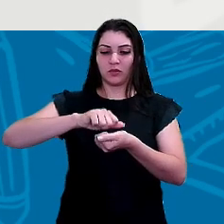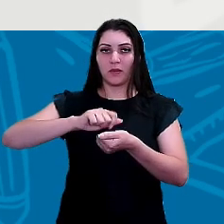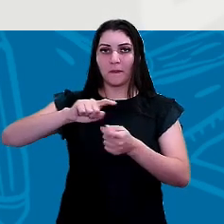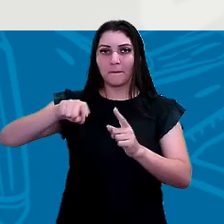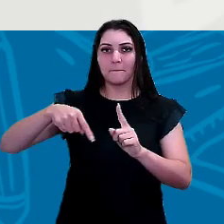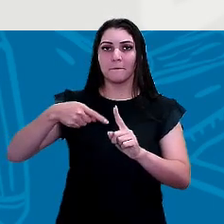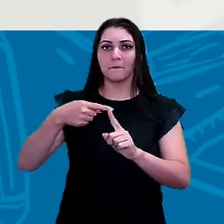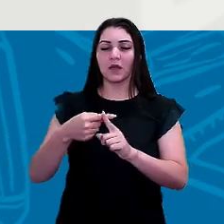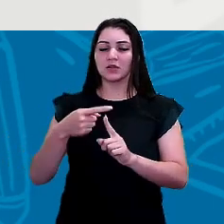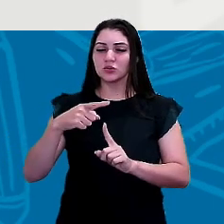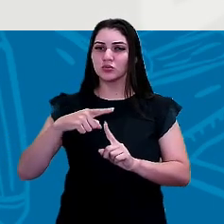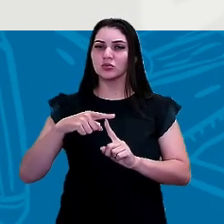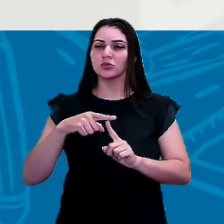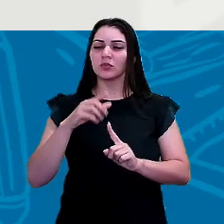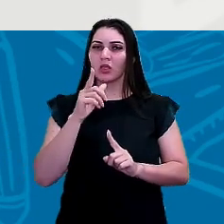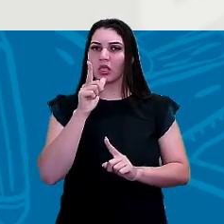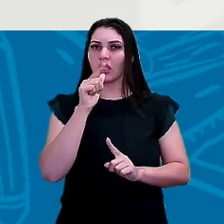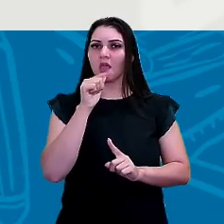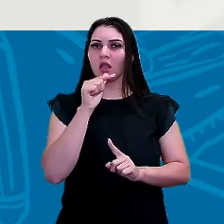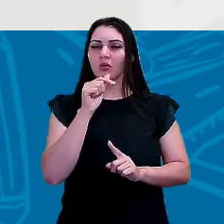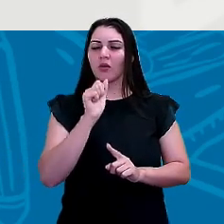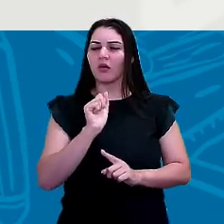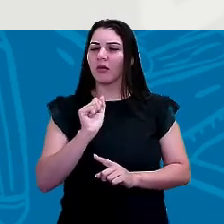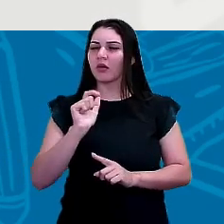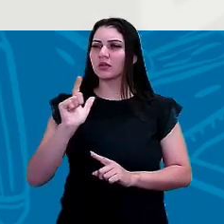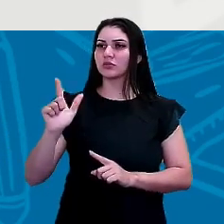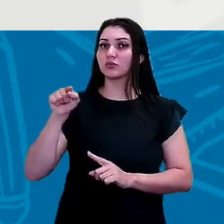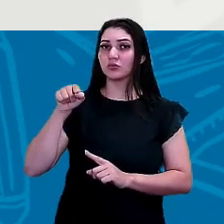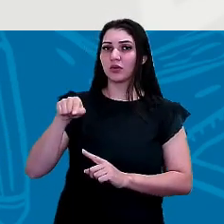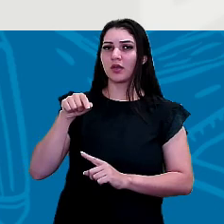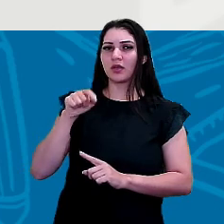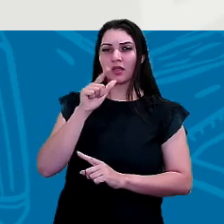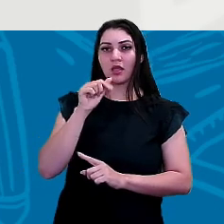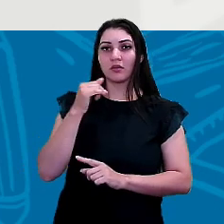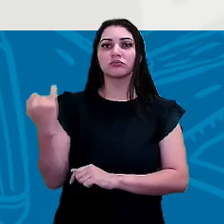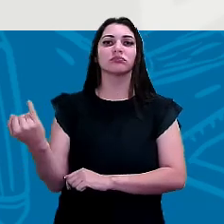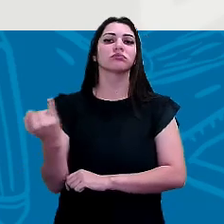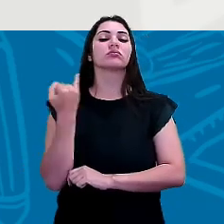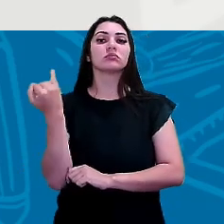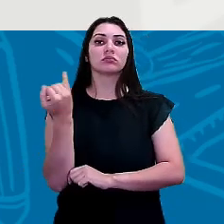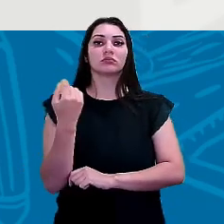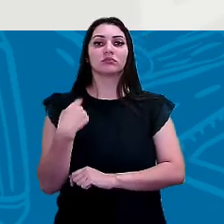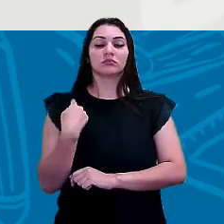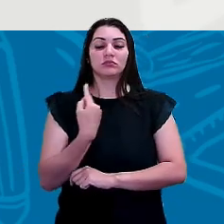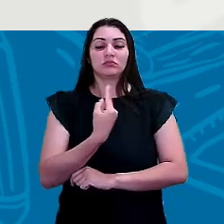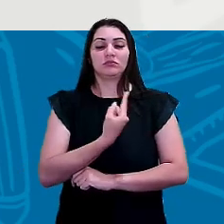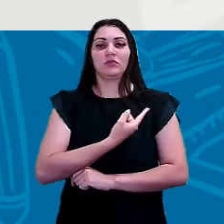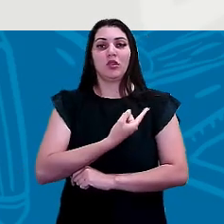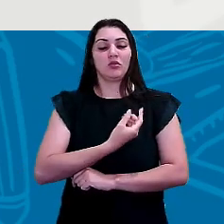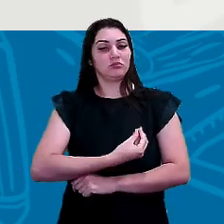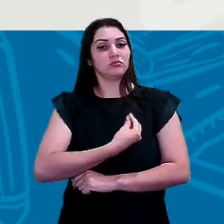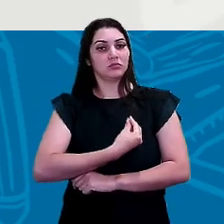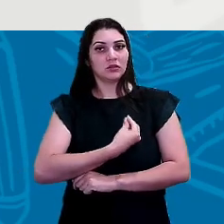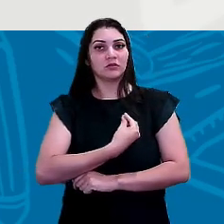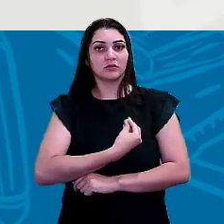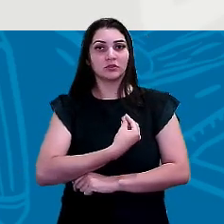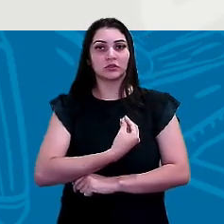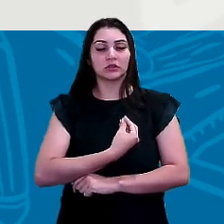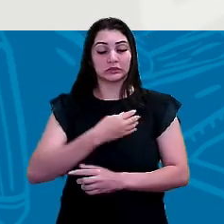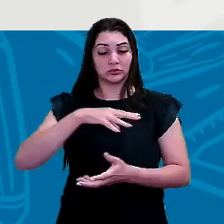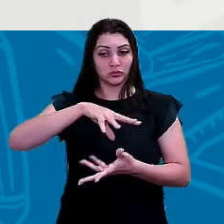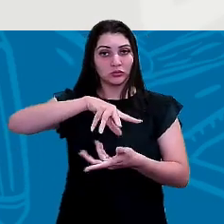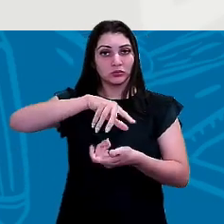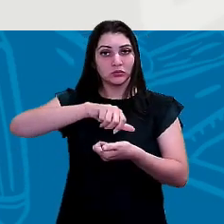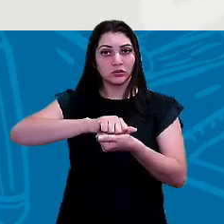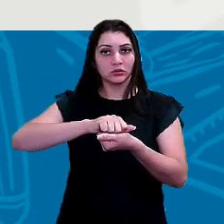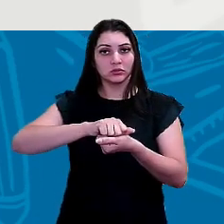é azul. O planeta é azul e essa água é muito importante para a manutenção da vida no nosso planeta.